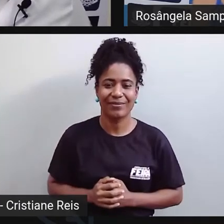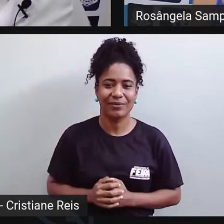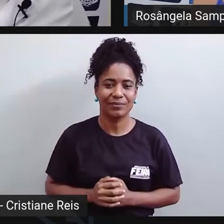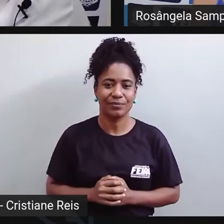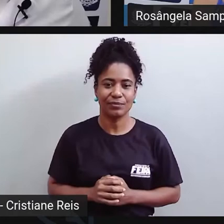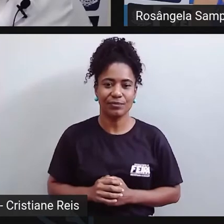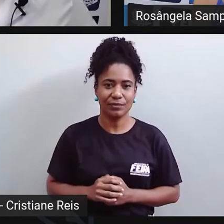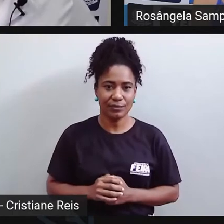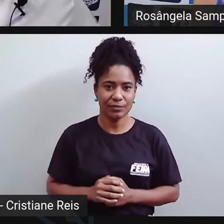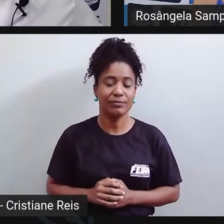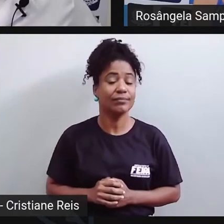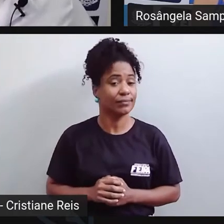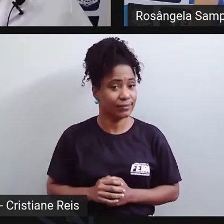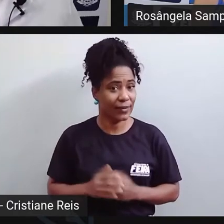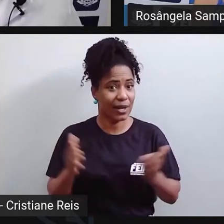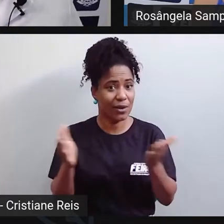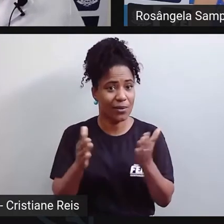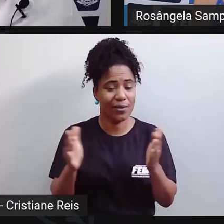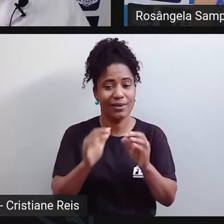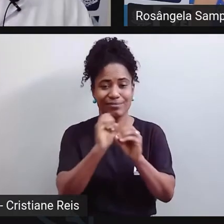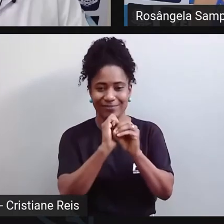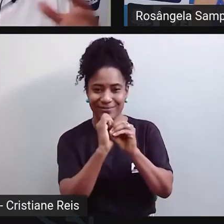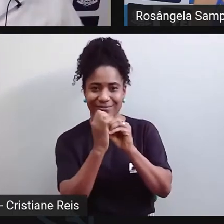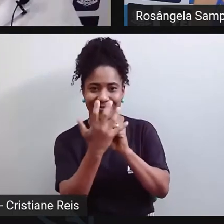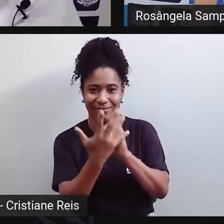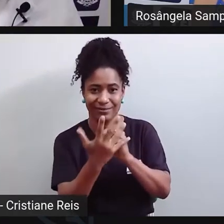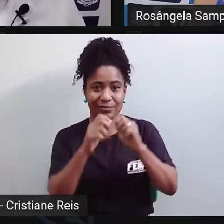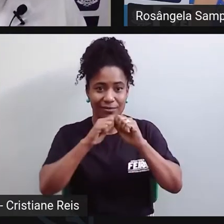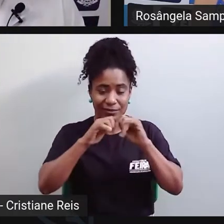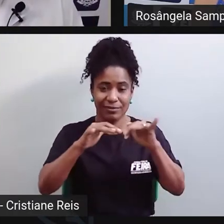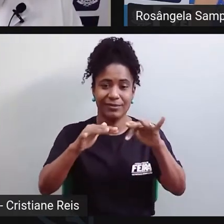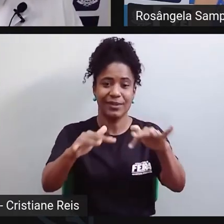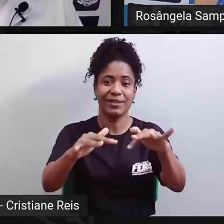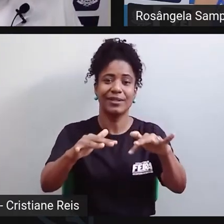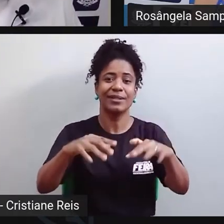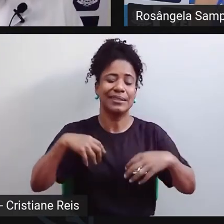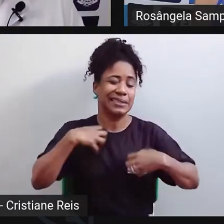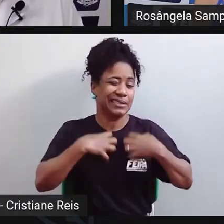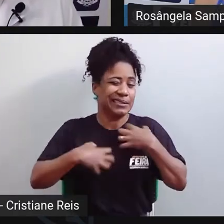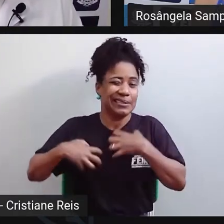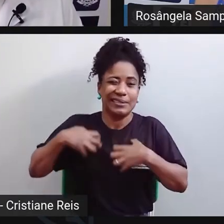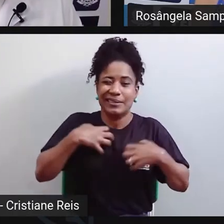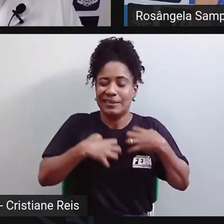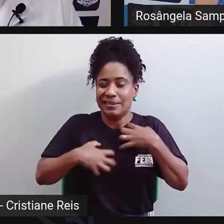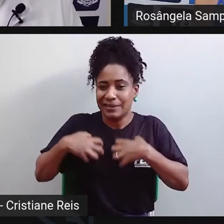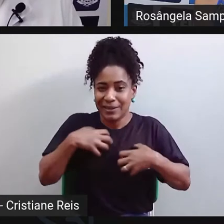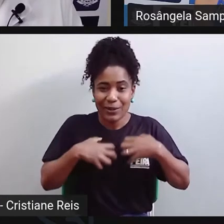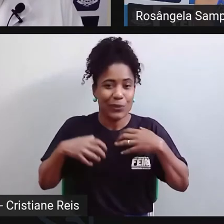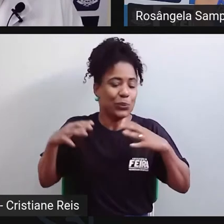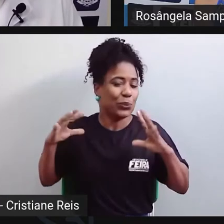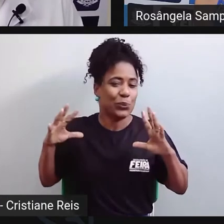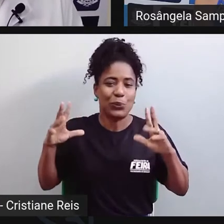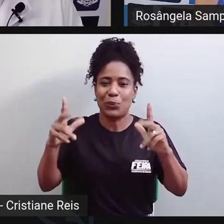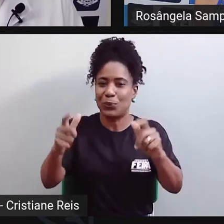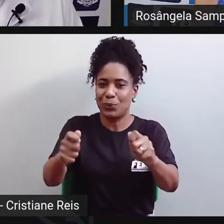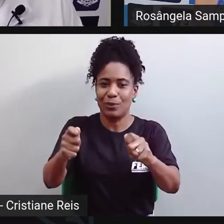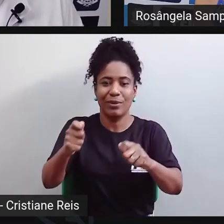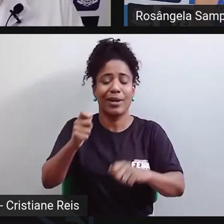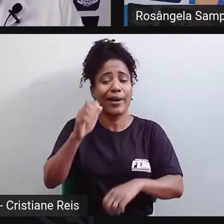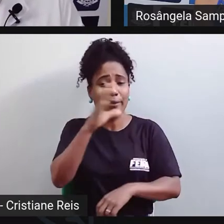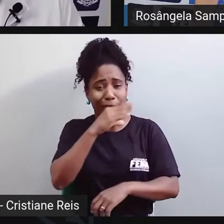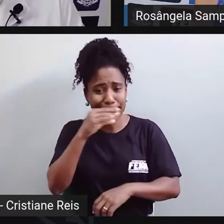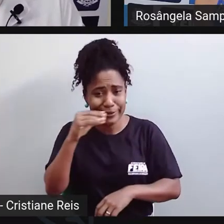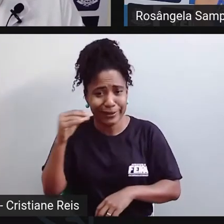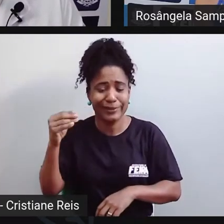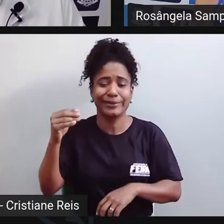Na pandemia, gente está vivendo um período de ansiedade, eu acho, para todos, né, não só para as crianças, adolescentes, mas também